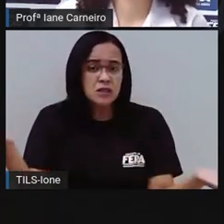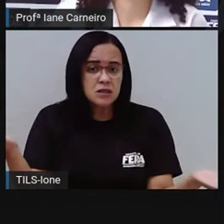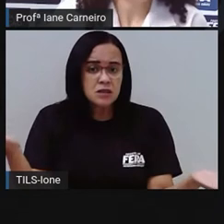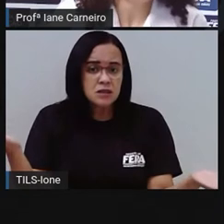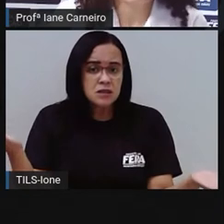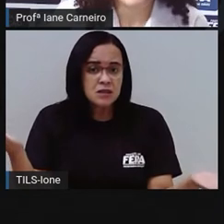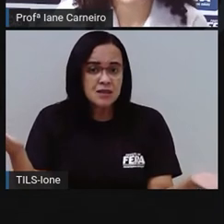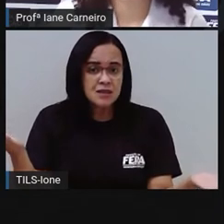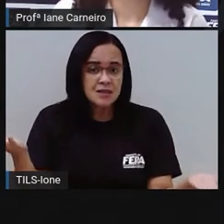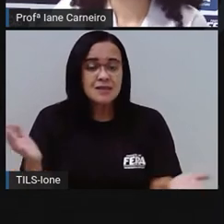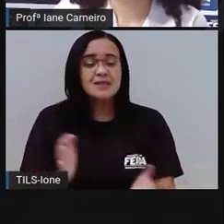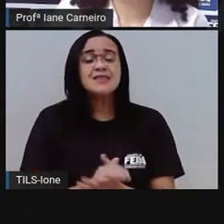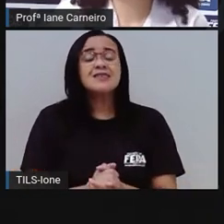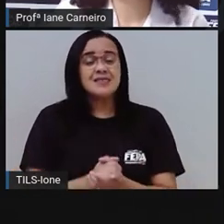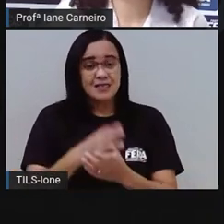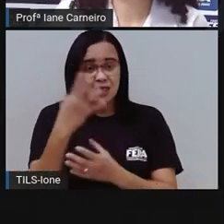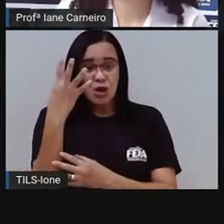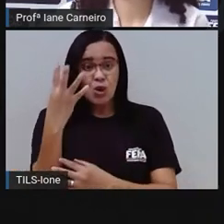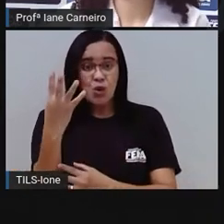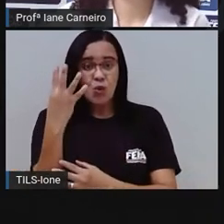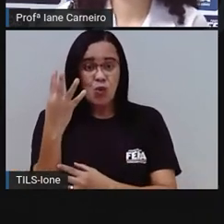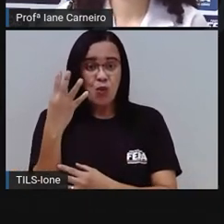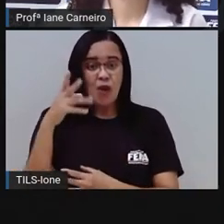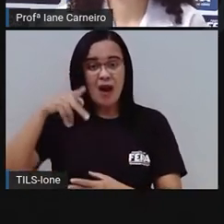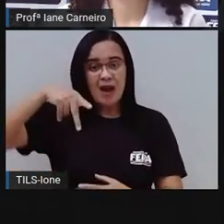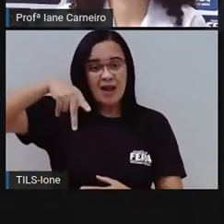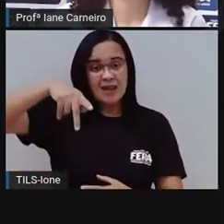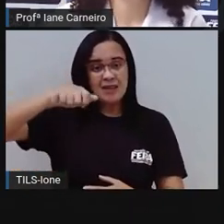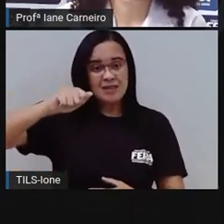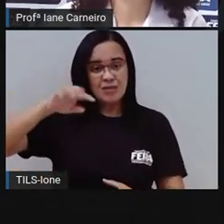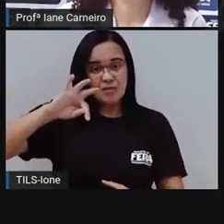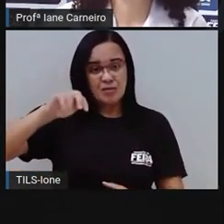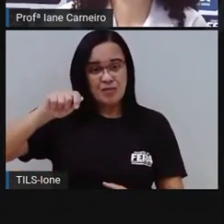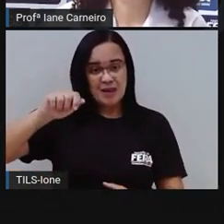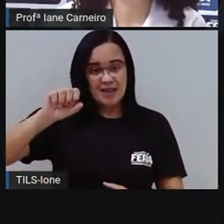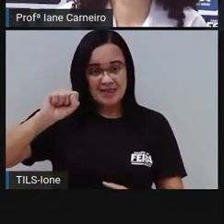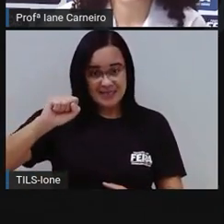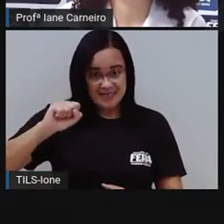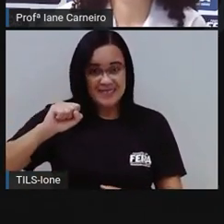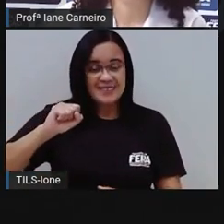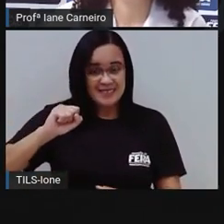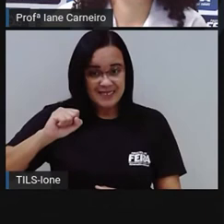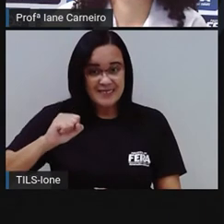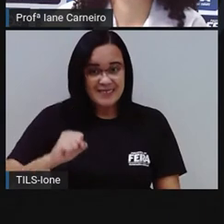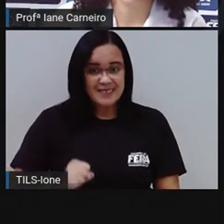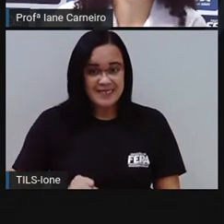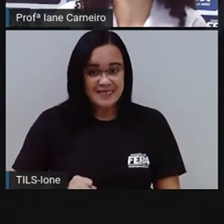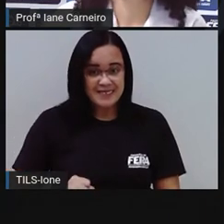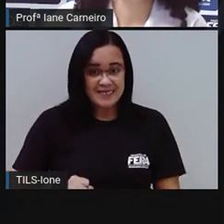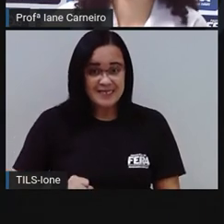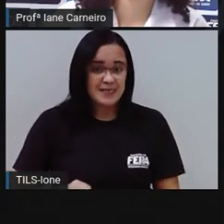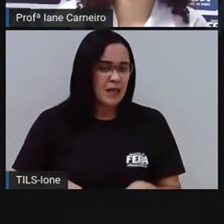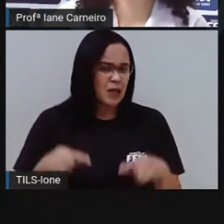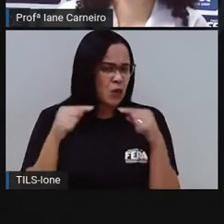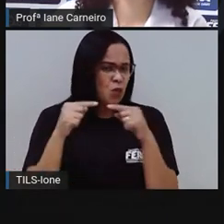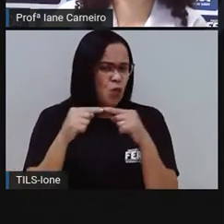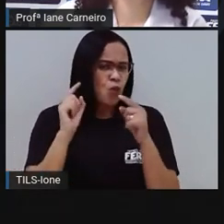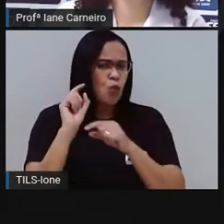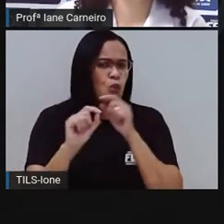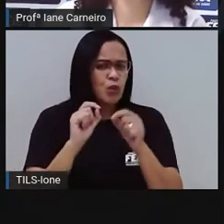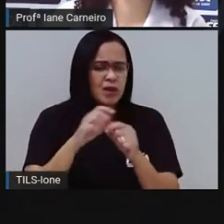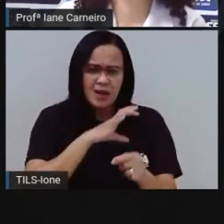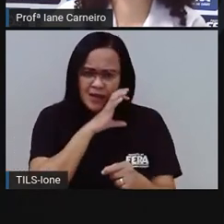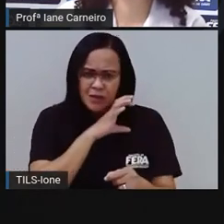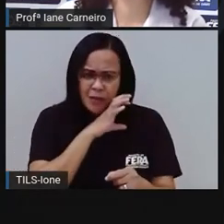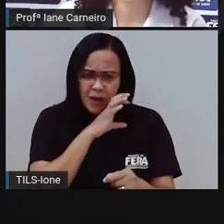Quatro patas. Oxe, como assim, Pró? Será que essas patas são as patas de um animal? Não.